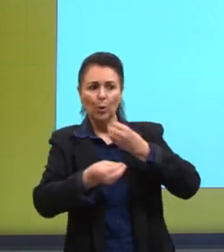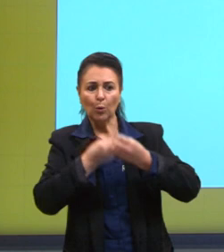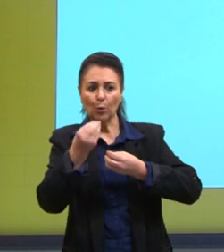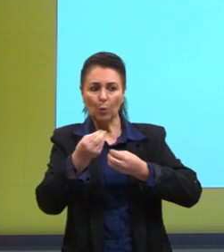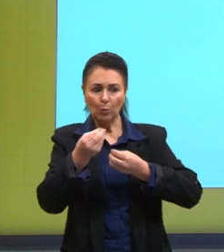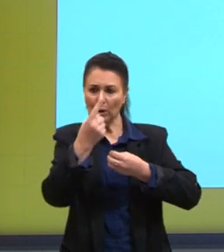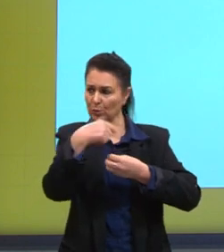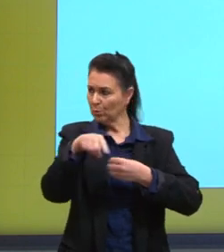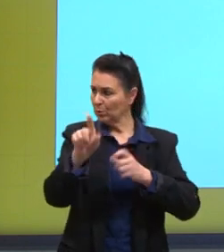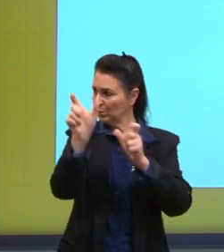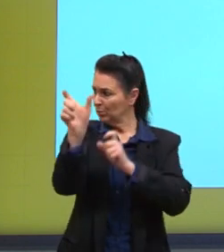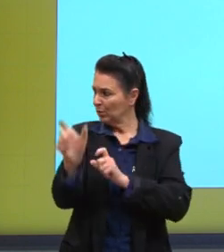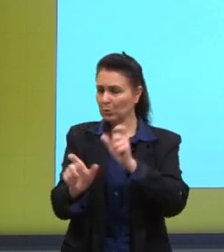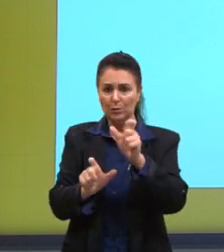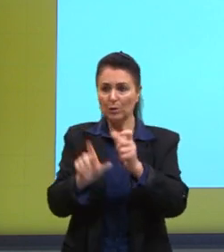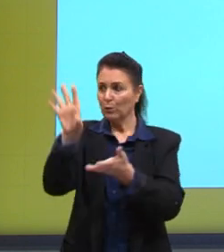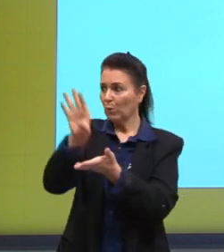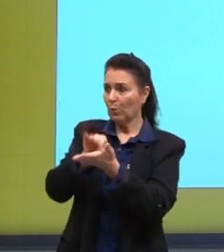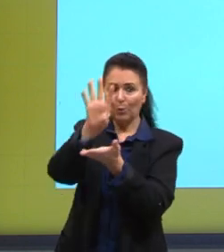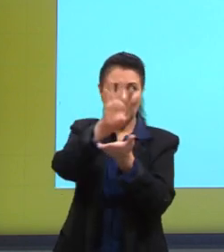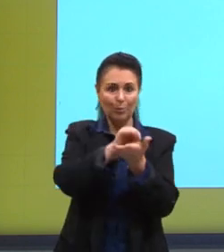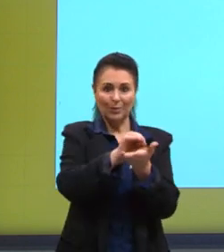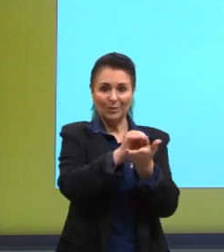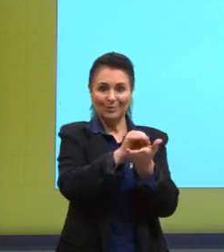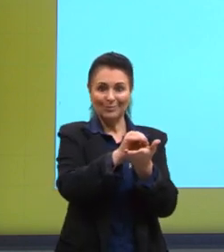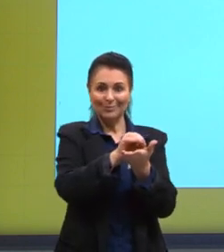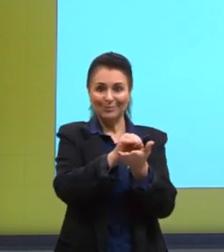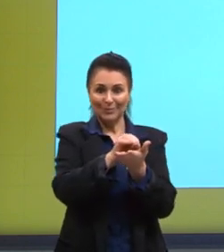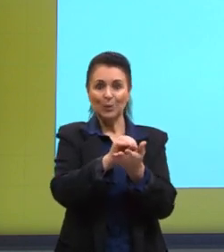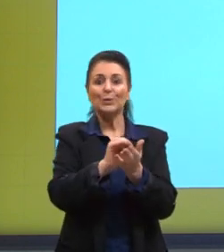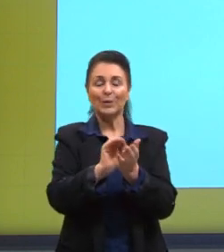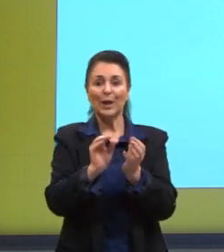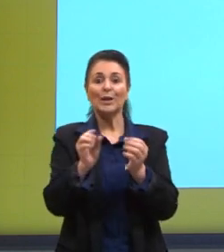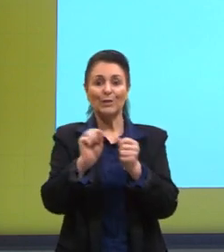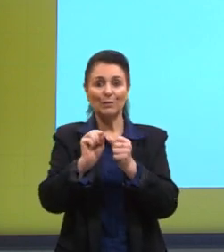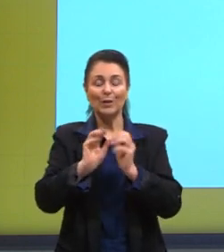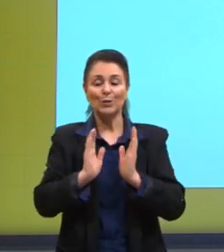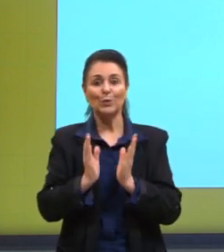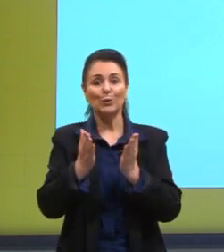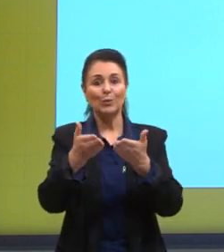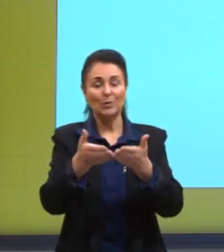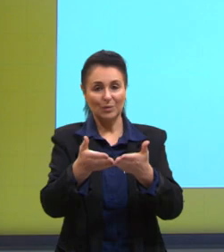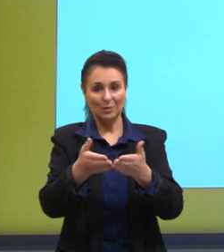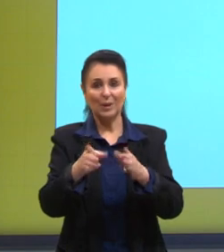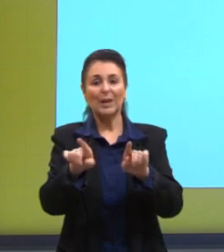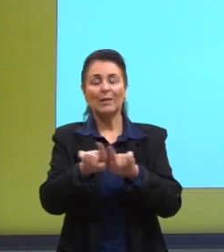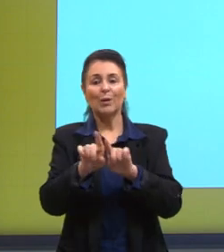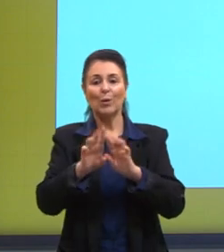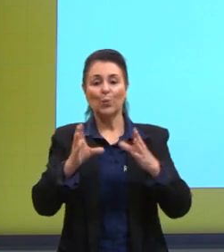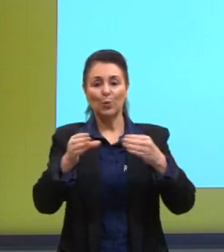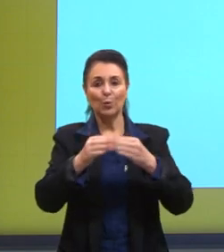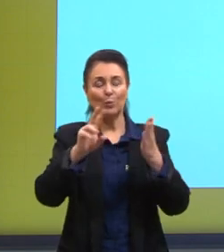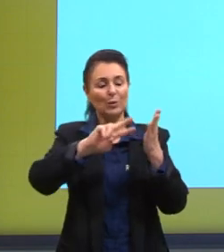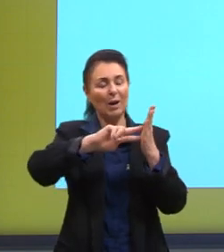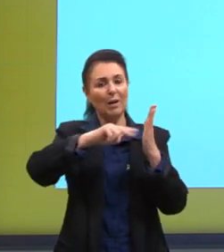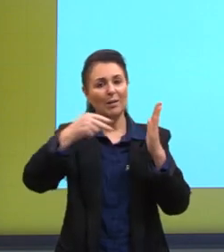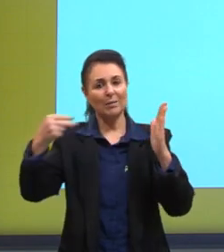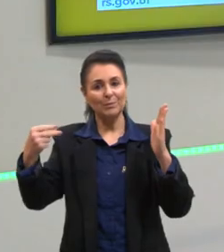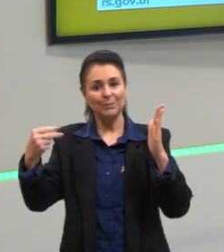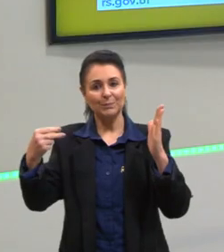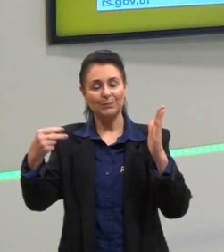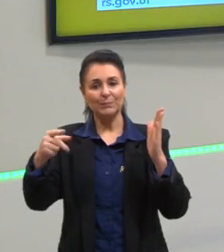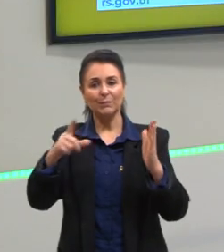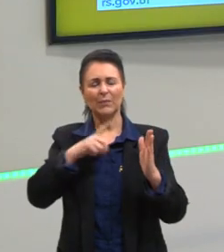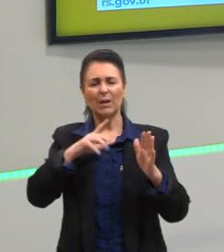agem, as pessoas também acabam agindo de forma coletiva. Então, essa é uma corrente interpretativa. Mais